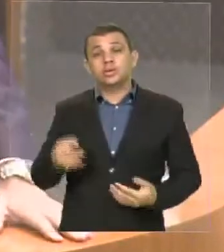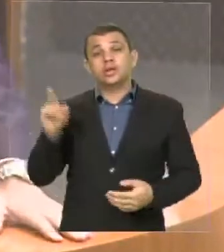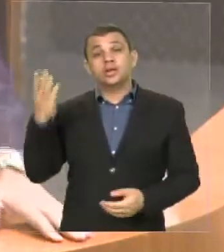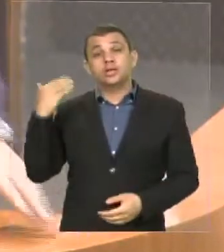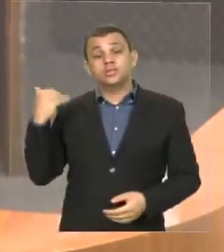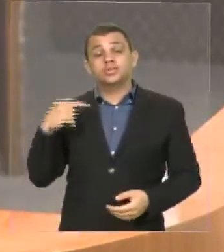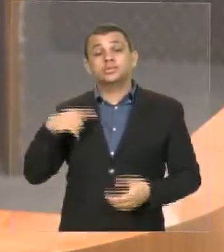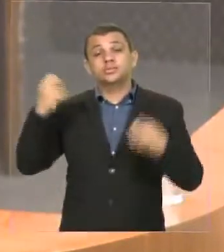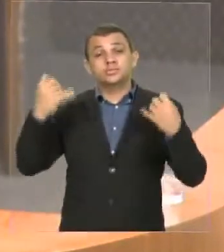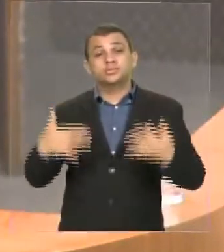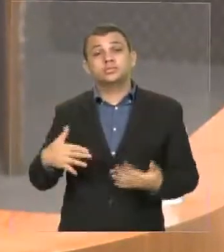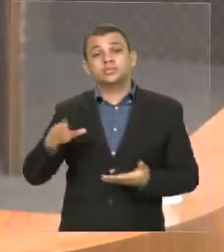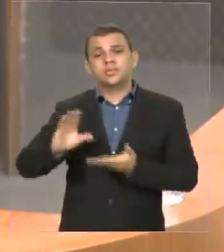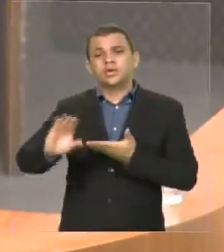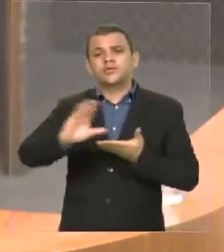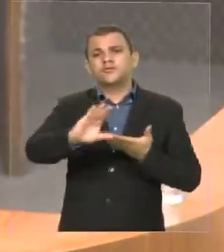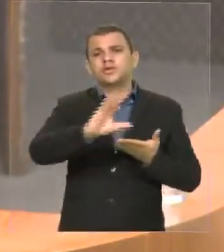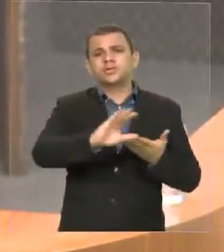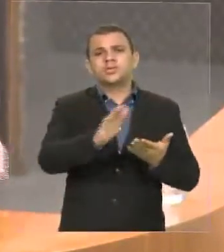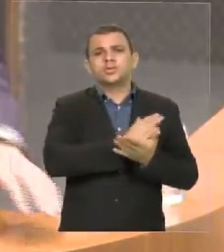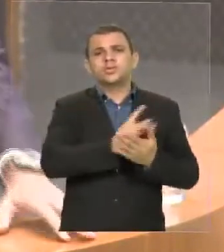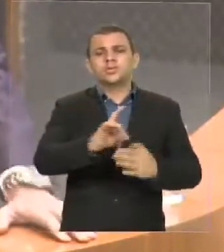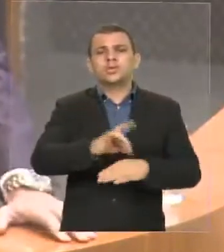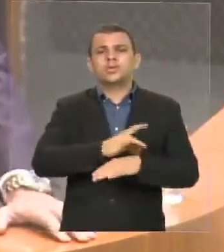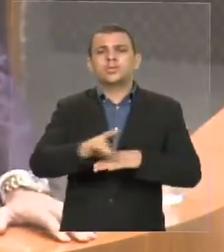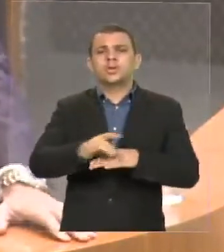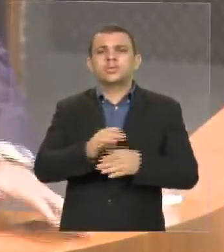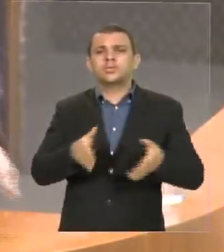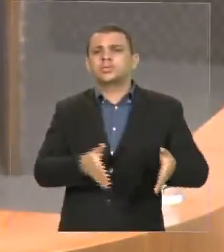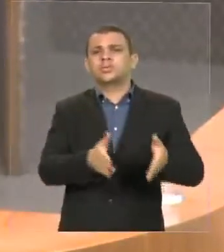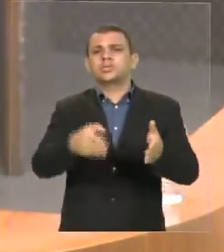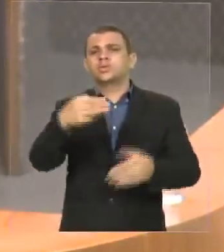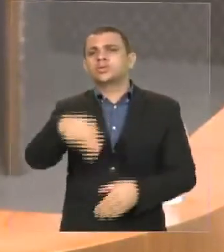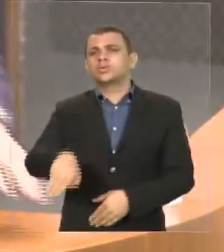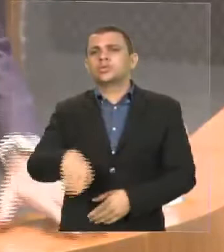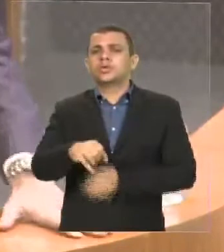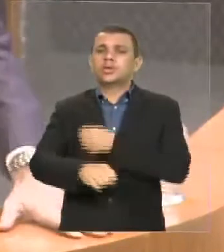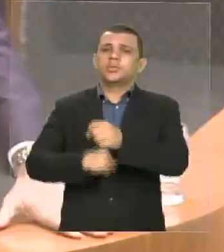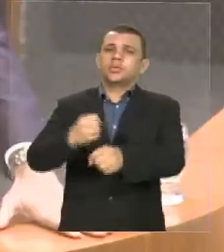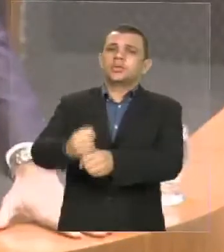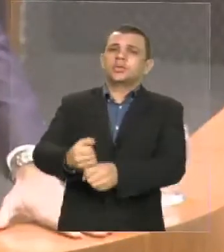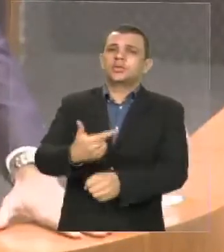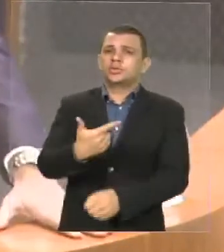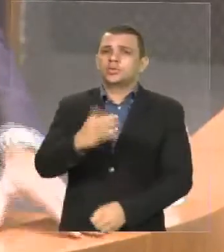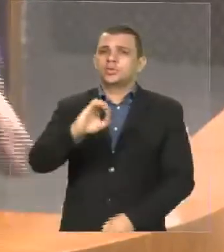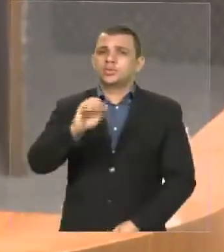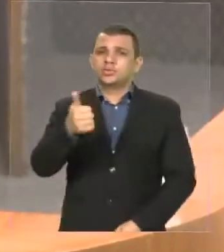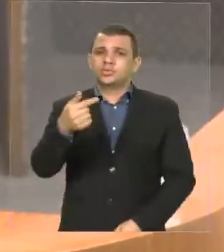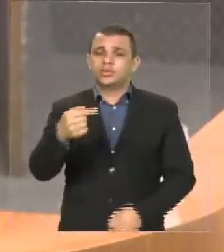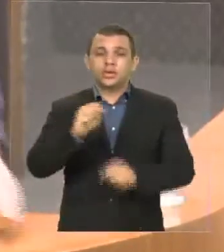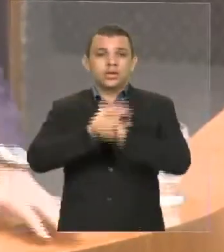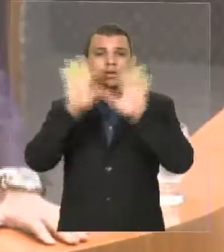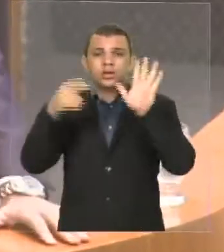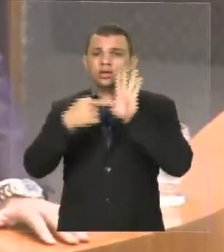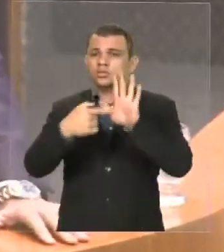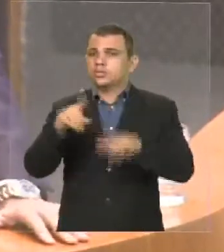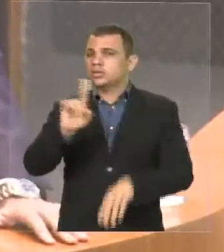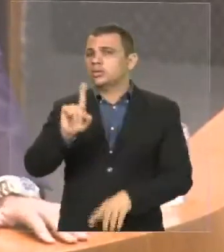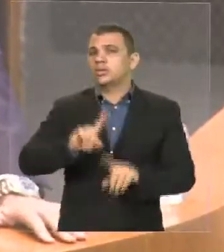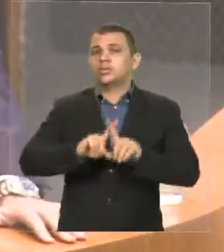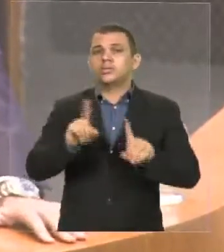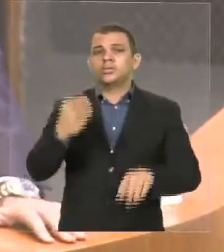de obras asfálticas no Maranhão, que não ficaram muito às claras. E, hoje, o deputado